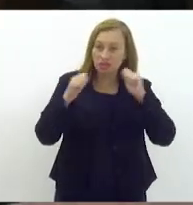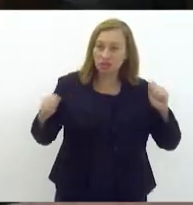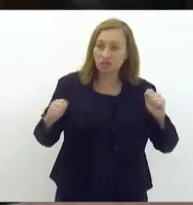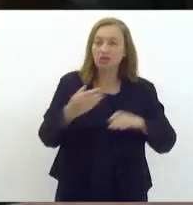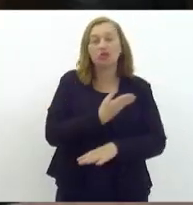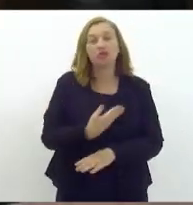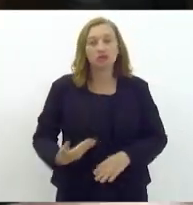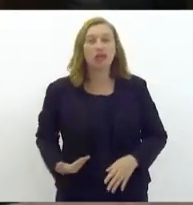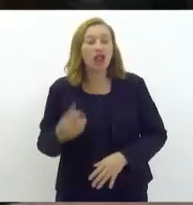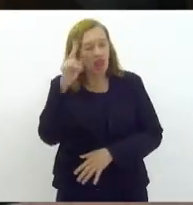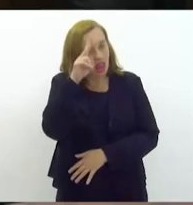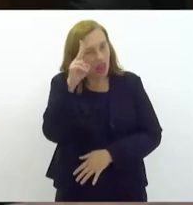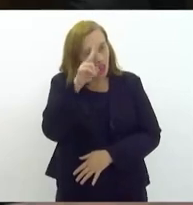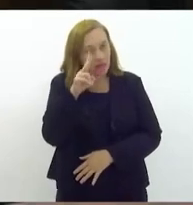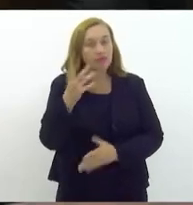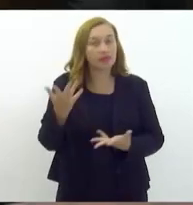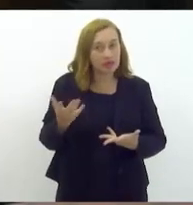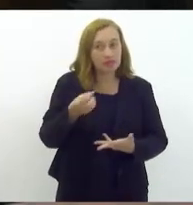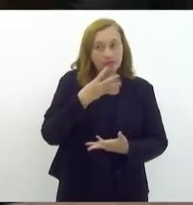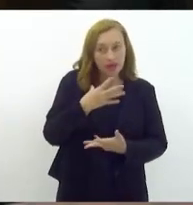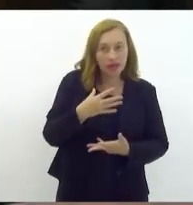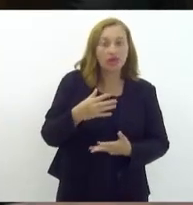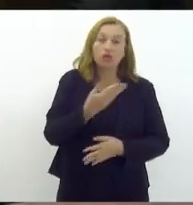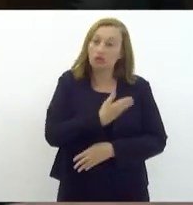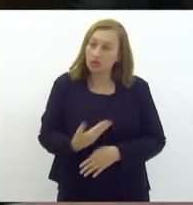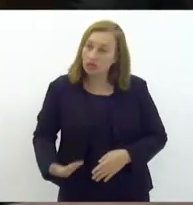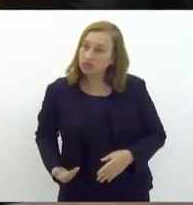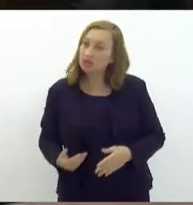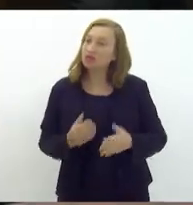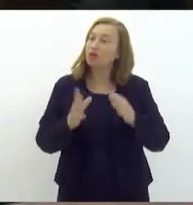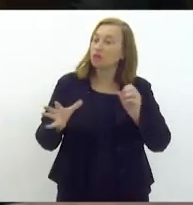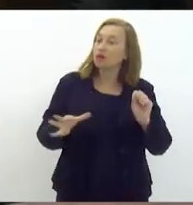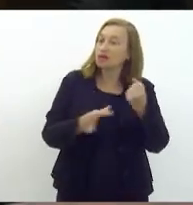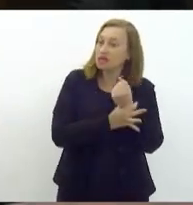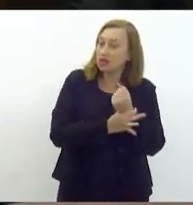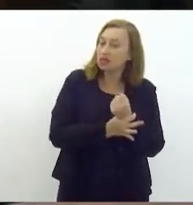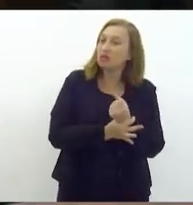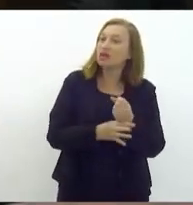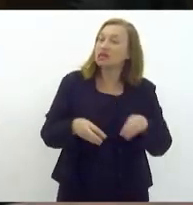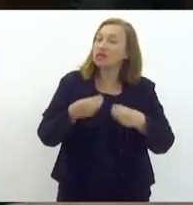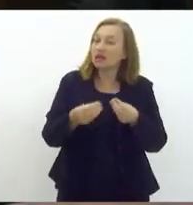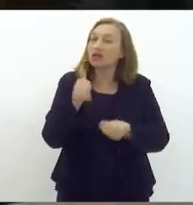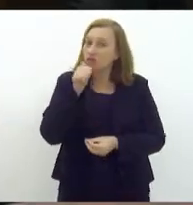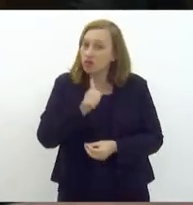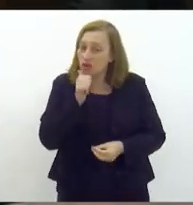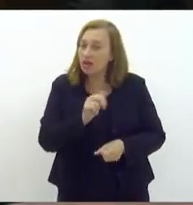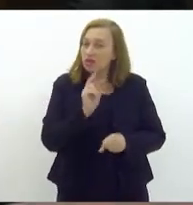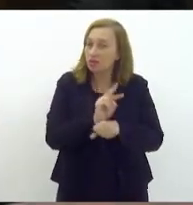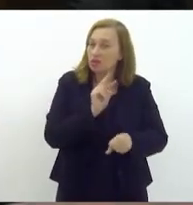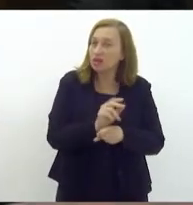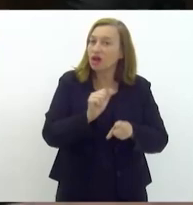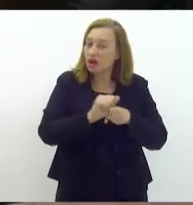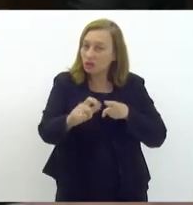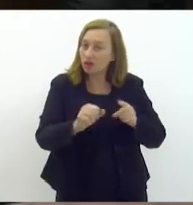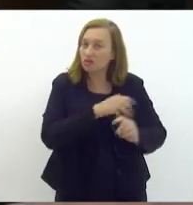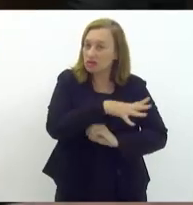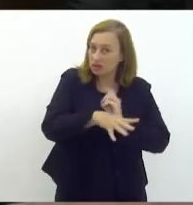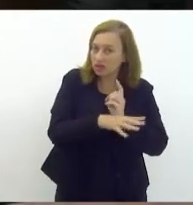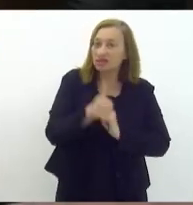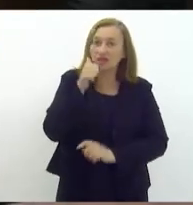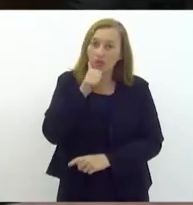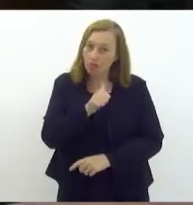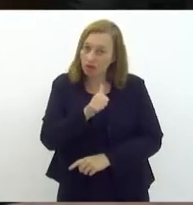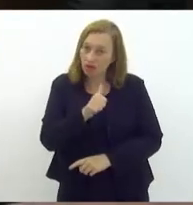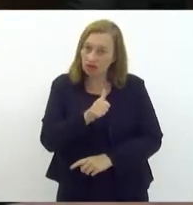governador lembre esse recado para ele, governador, vamos proteger nossas muguegas, vamos garantir o aluguel social das